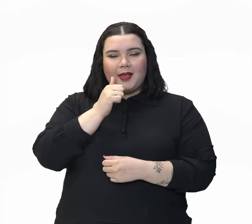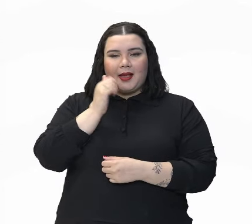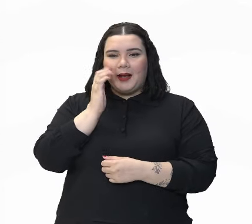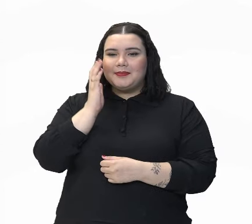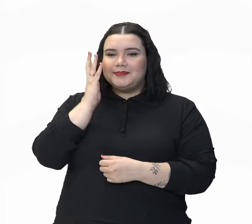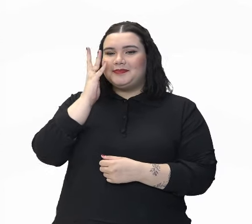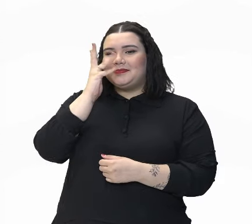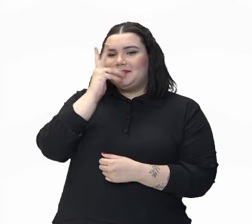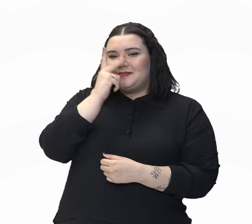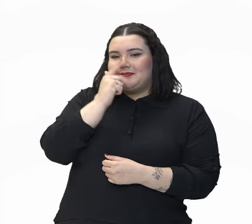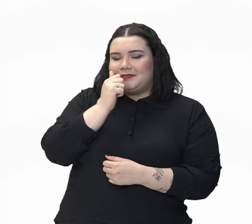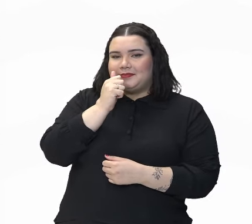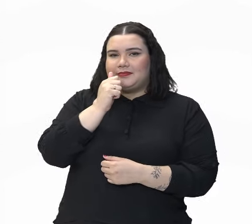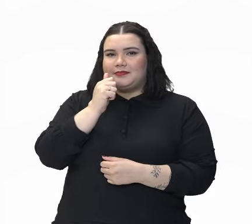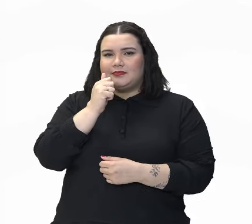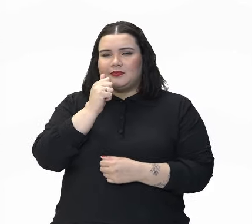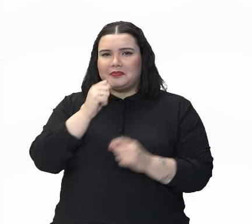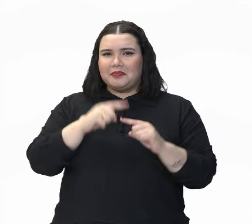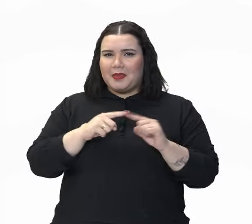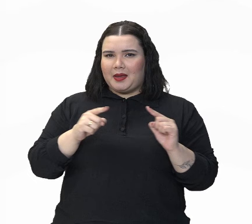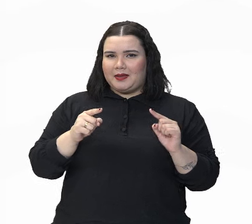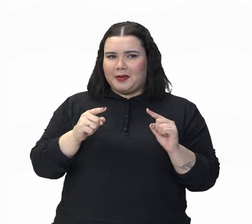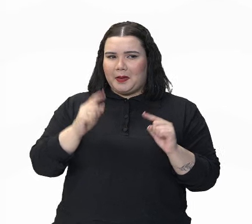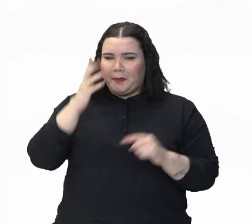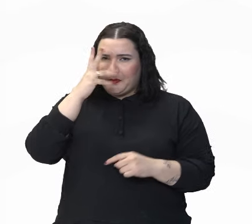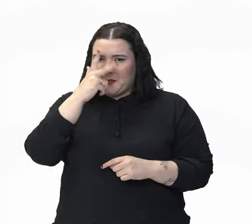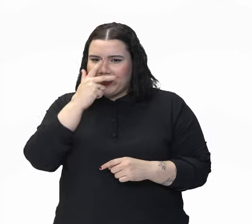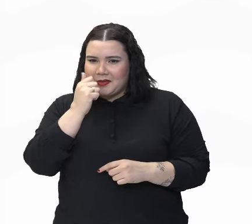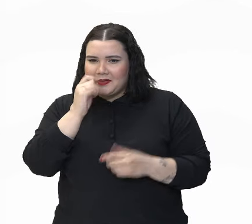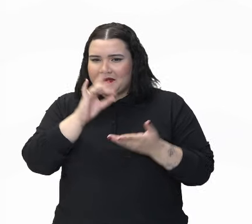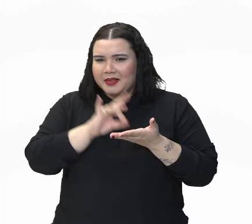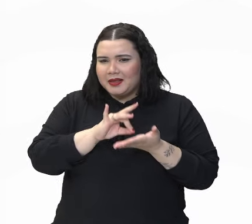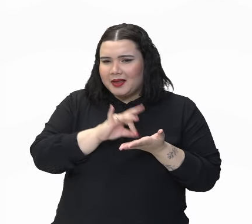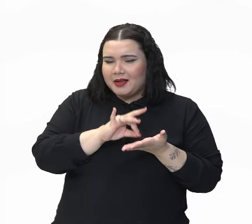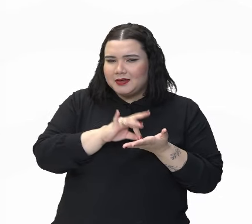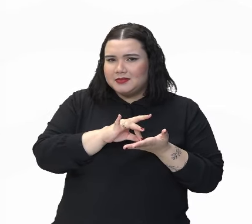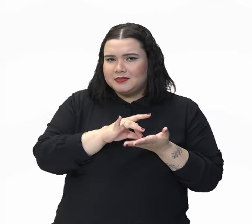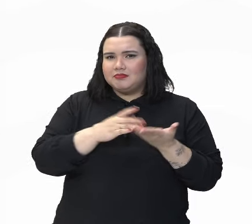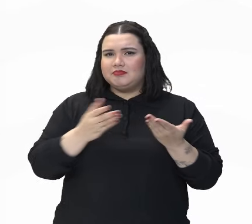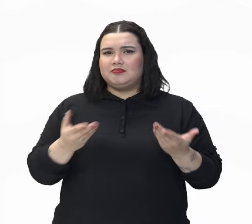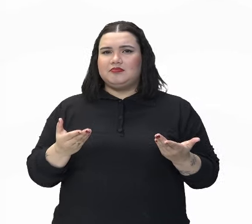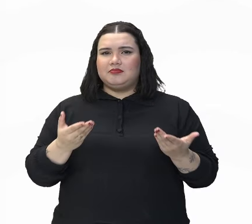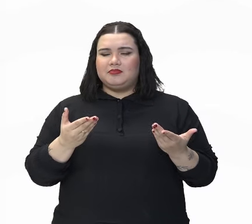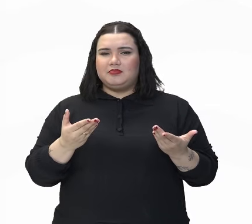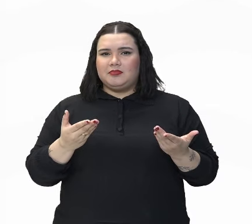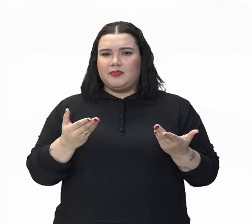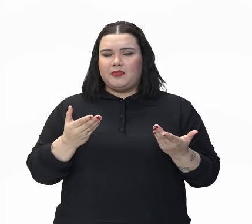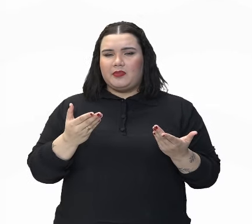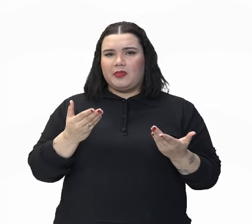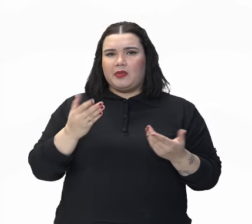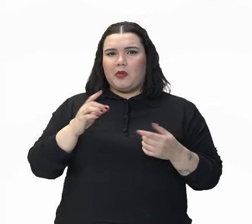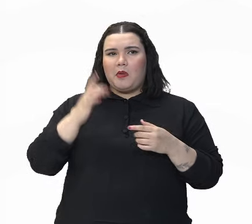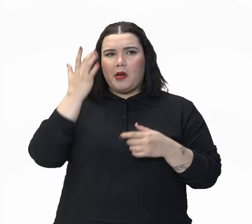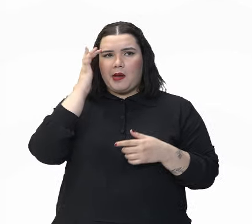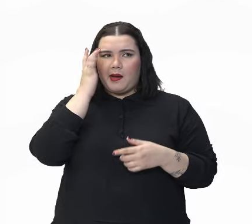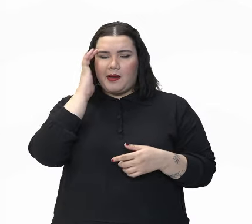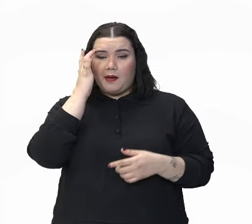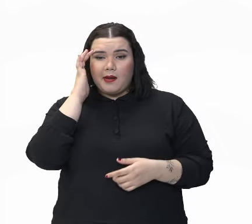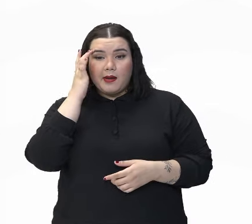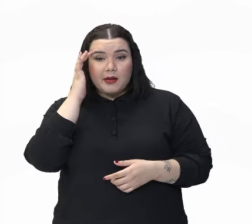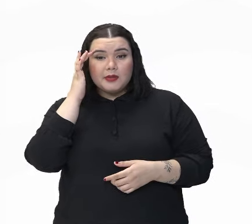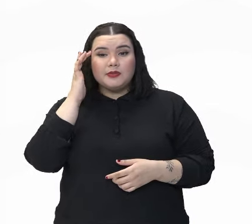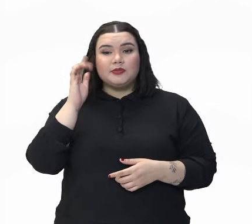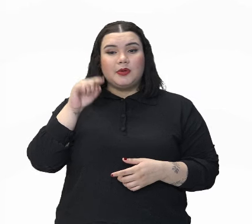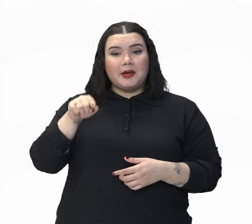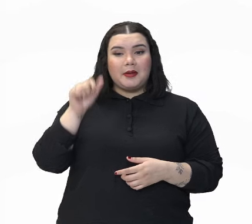Será que realmente ela achou bonito? Ou será que é com outras intenções? Eu